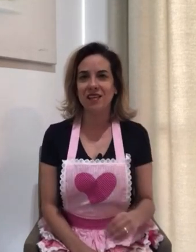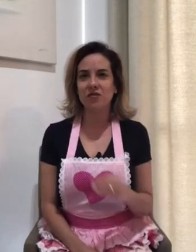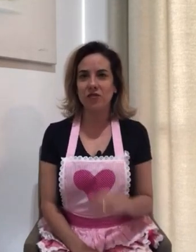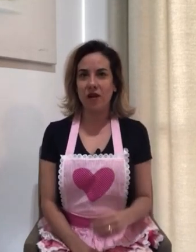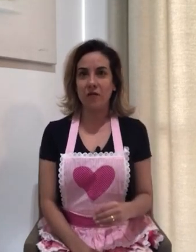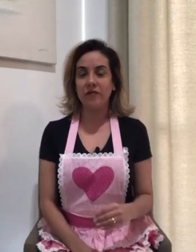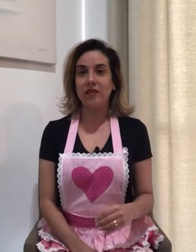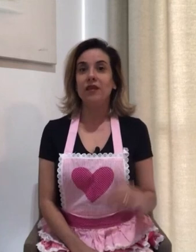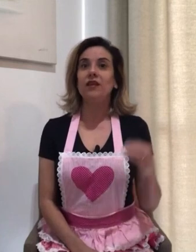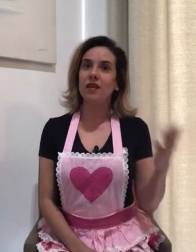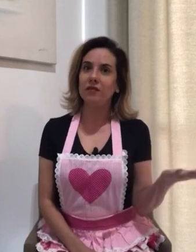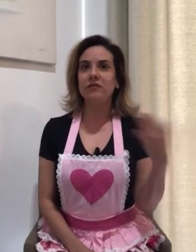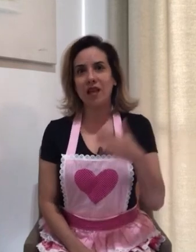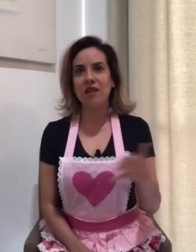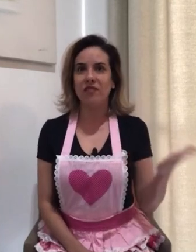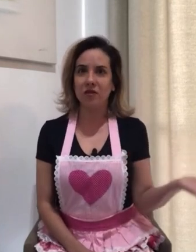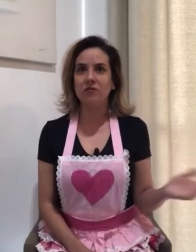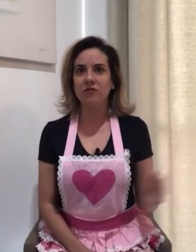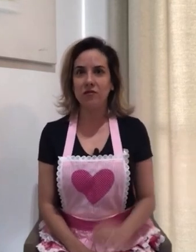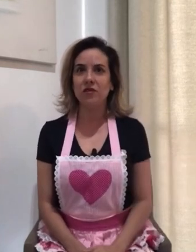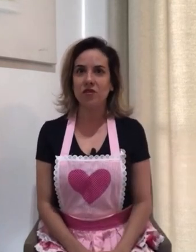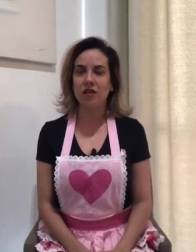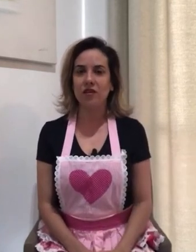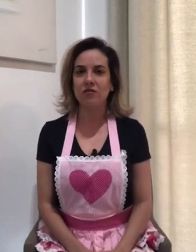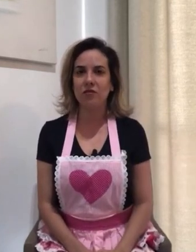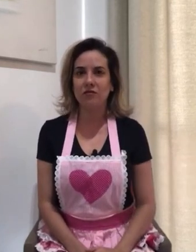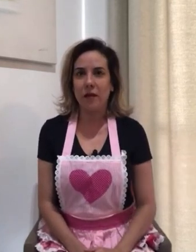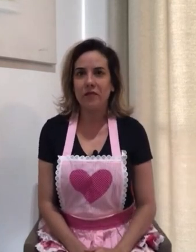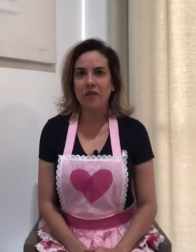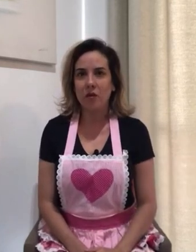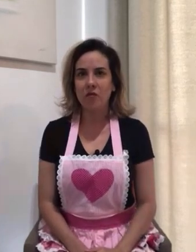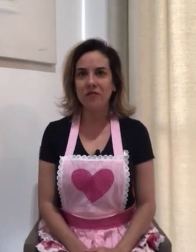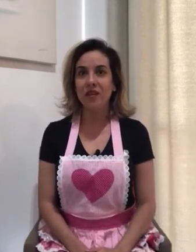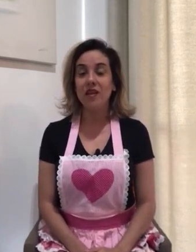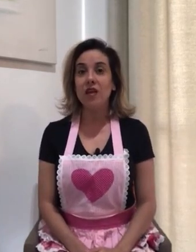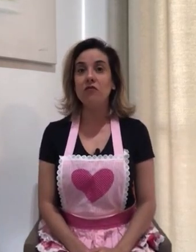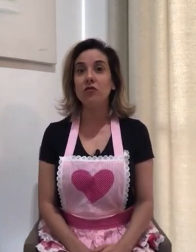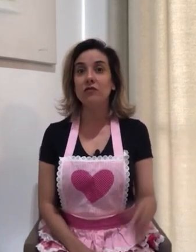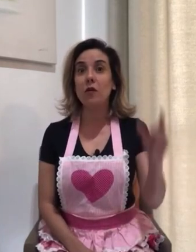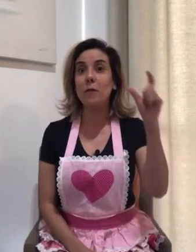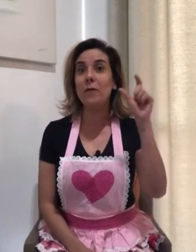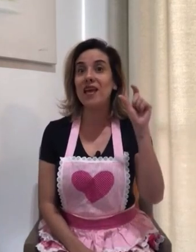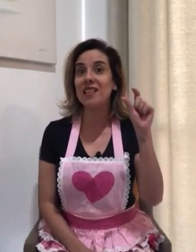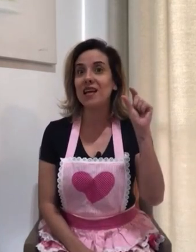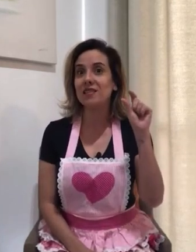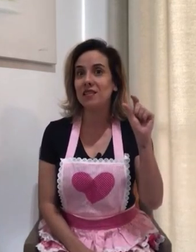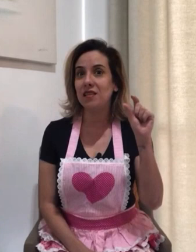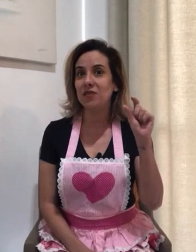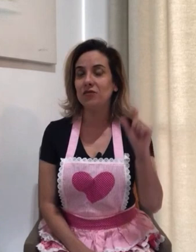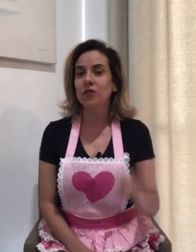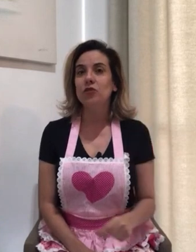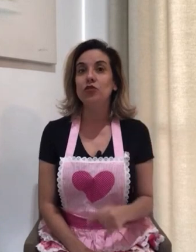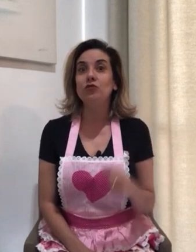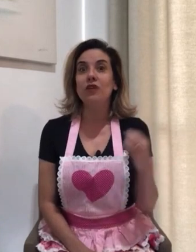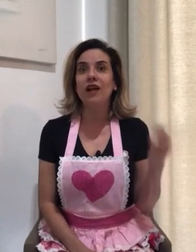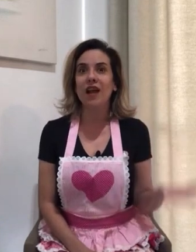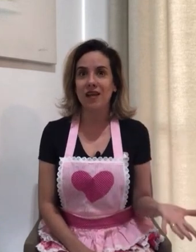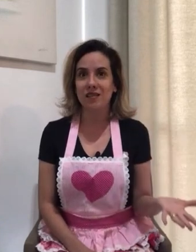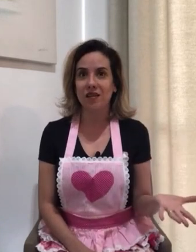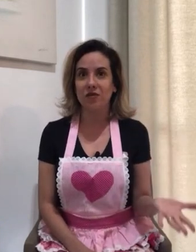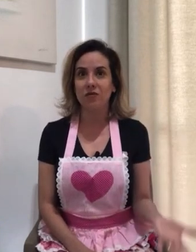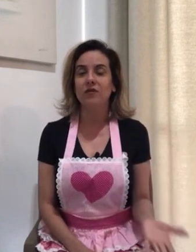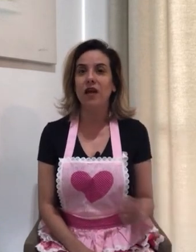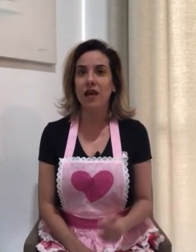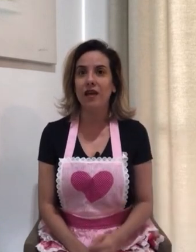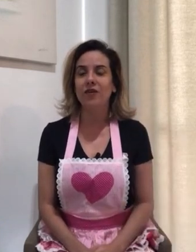sensacional. E tem a ver com a história que eu vou contar, tá bom? Eu vou contar um pedacinho de um